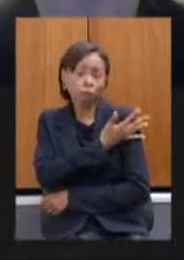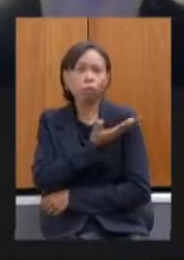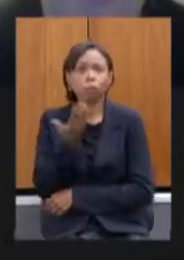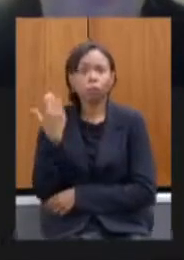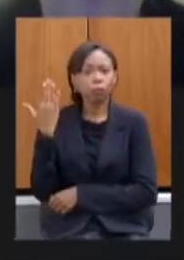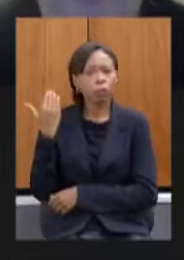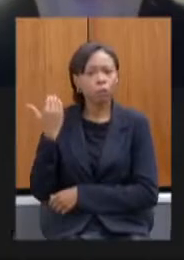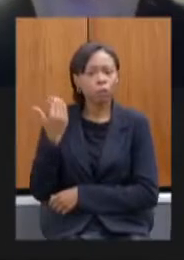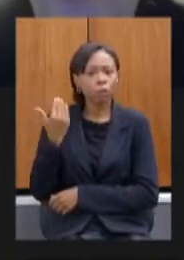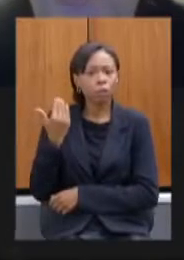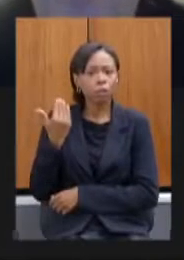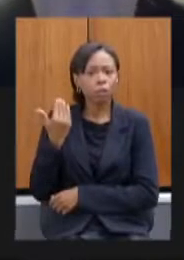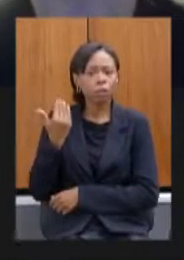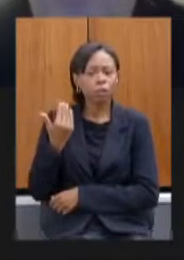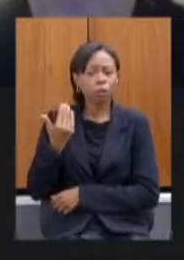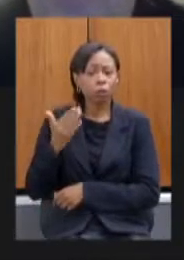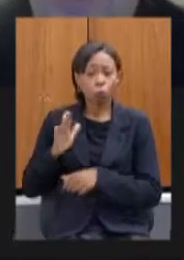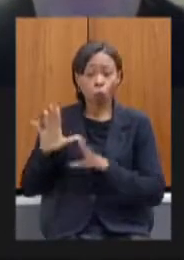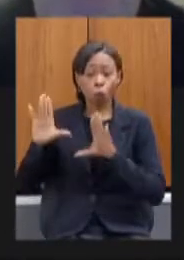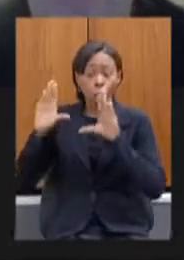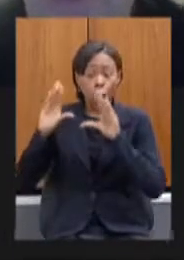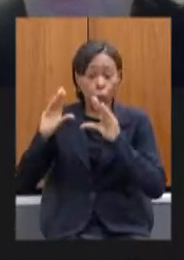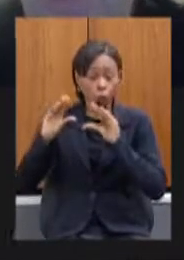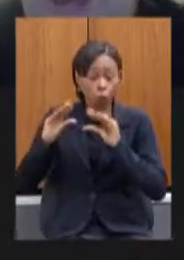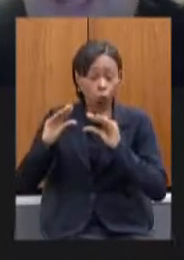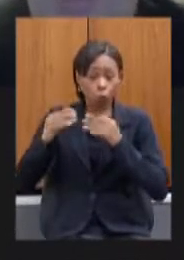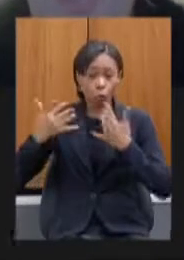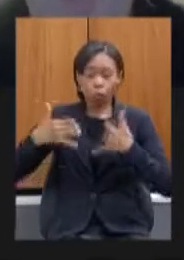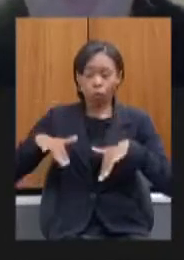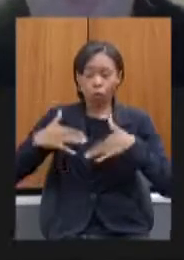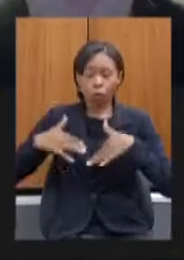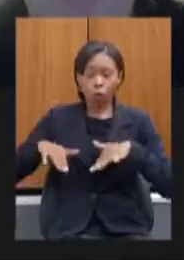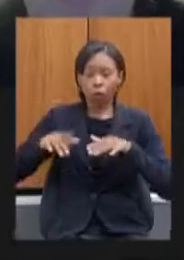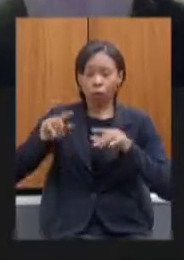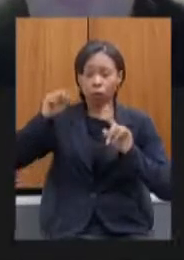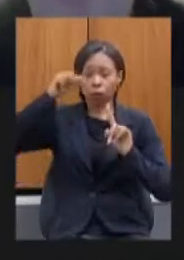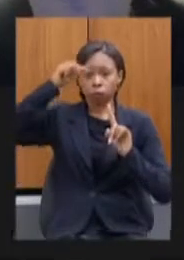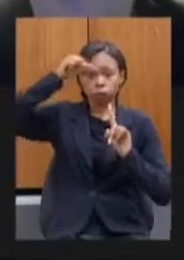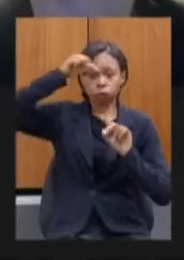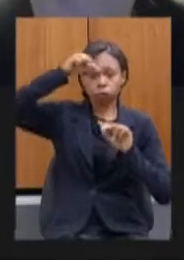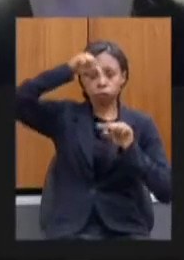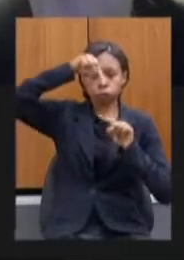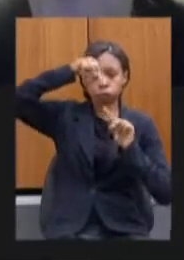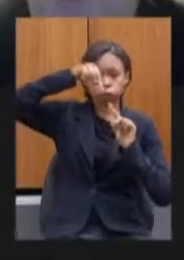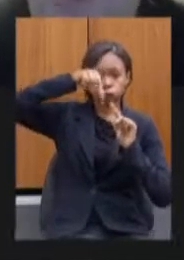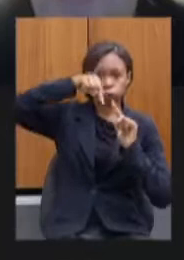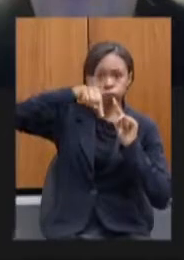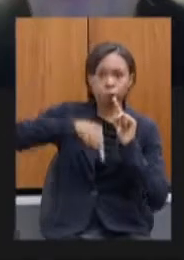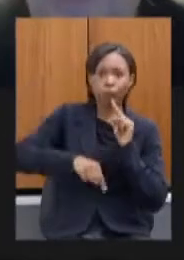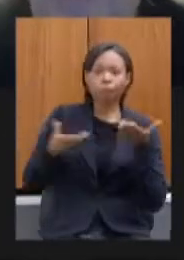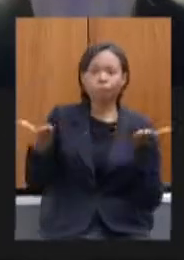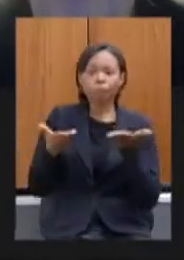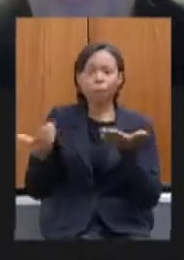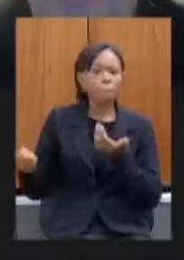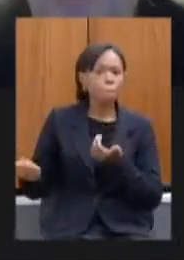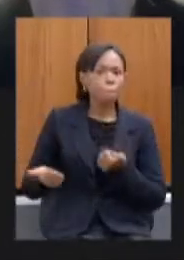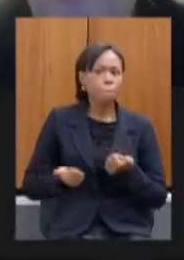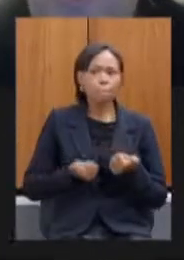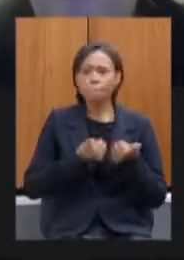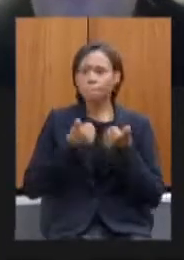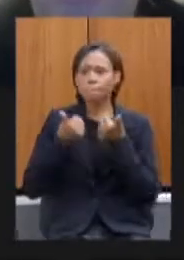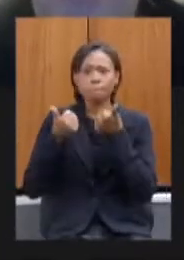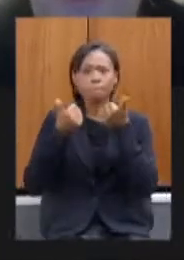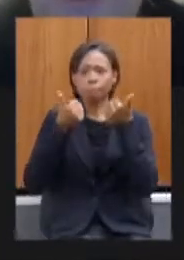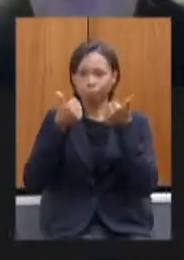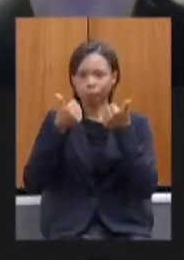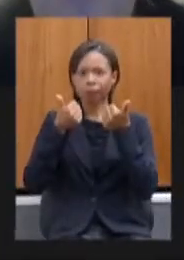noite terrível em queda e agora tivemos o melhor resultado da história